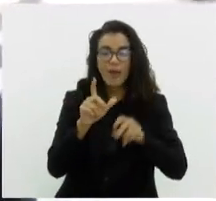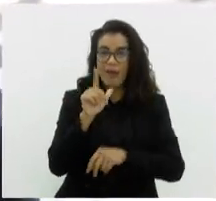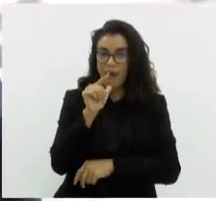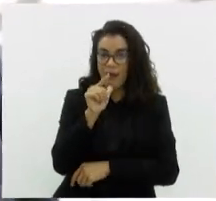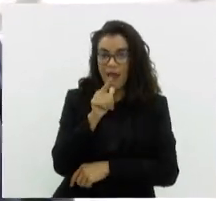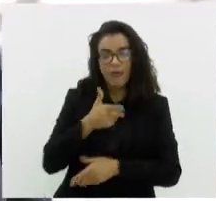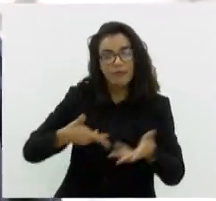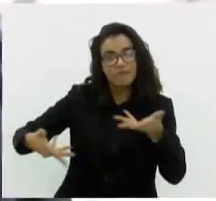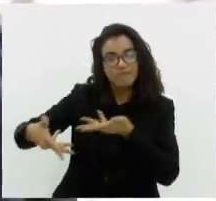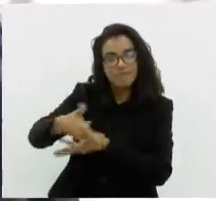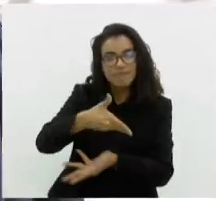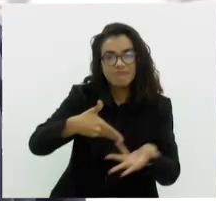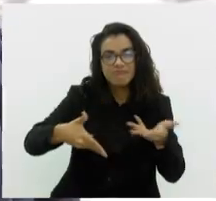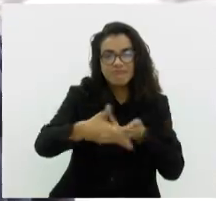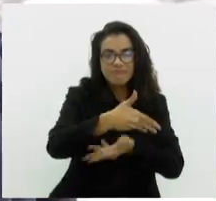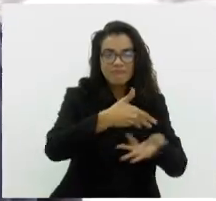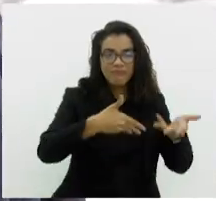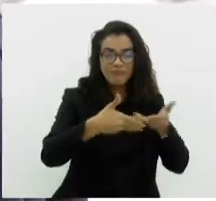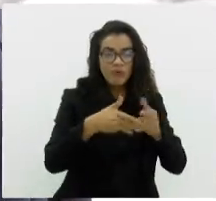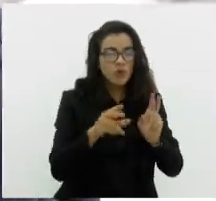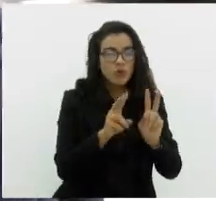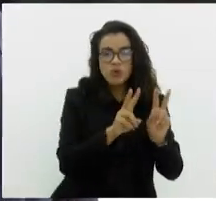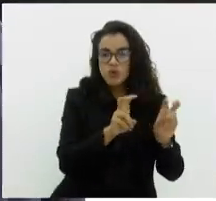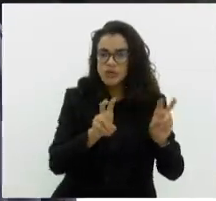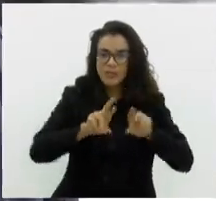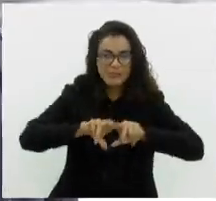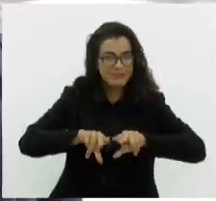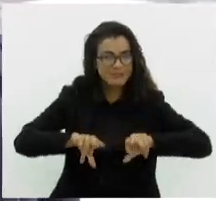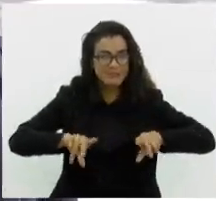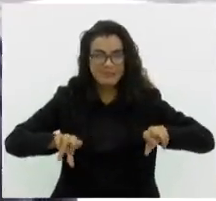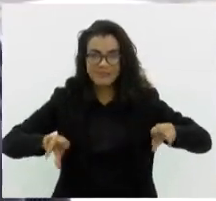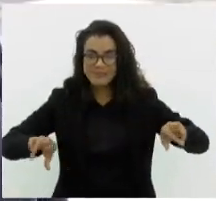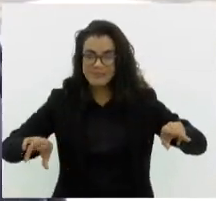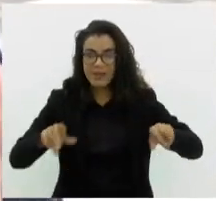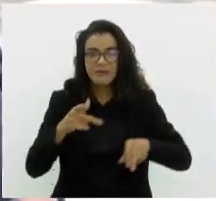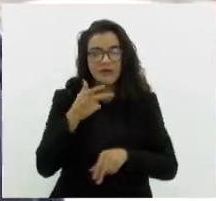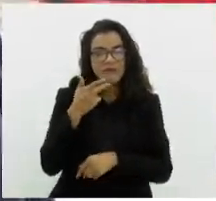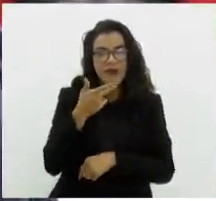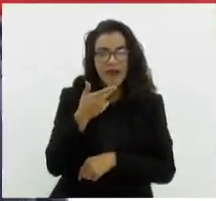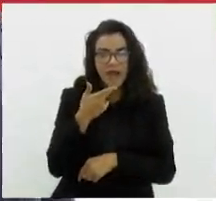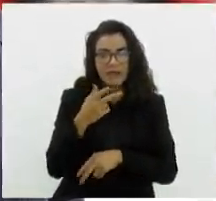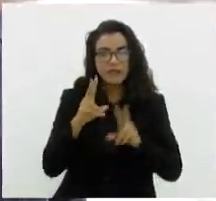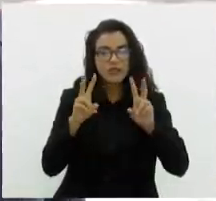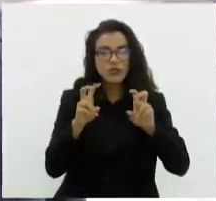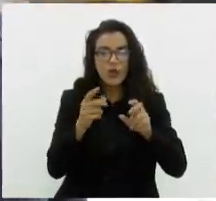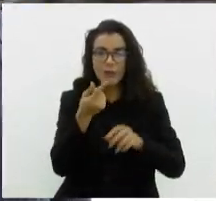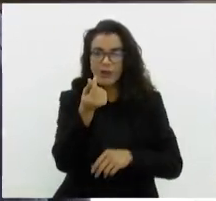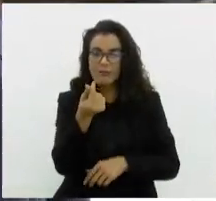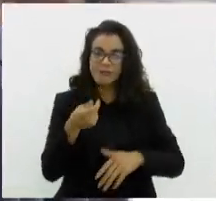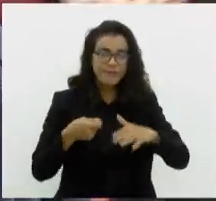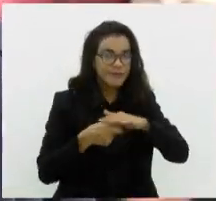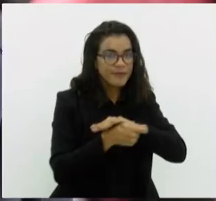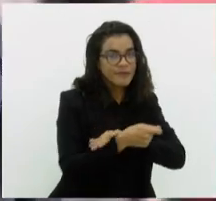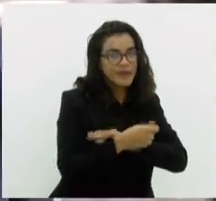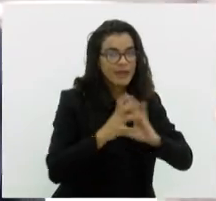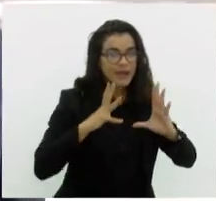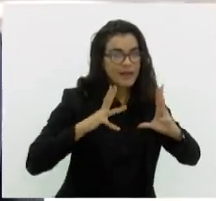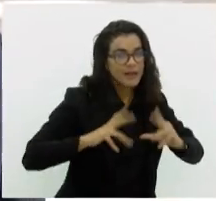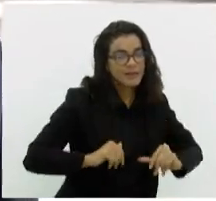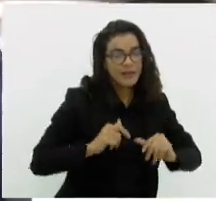experiências durante esse evento. Os temas são variados. Você vai tratar de investimentos relacionados a saneamento,